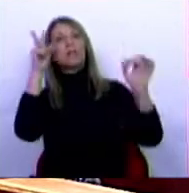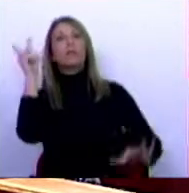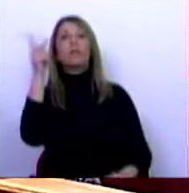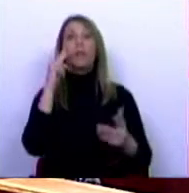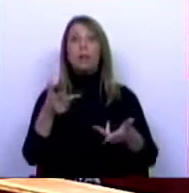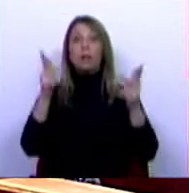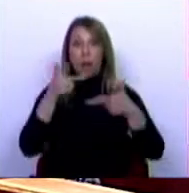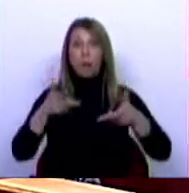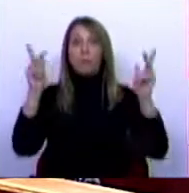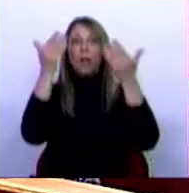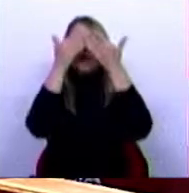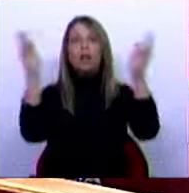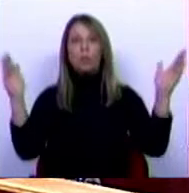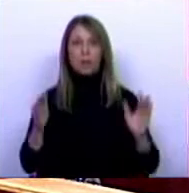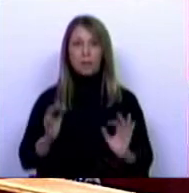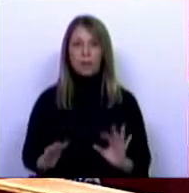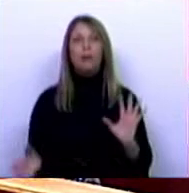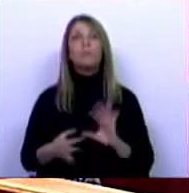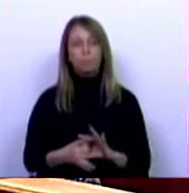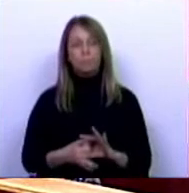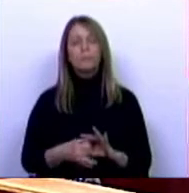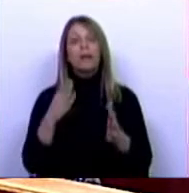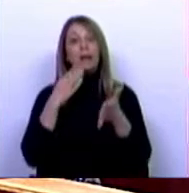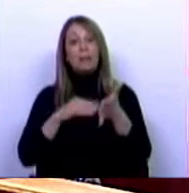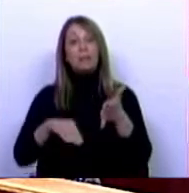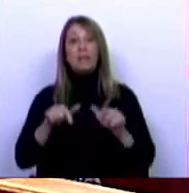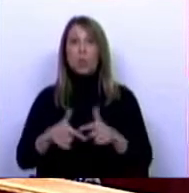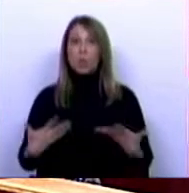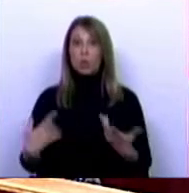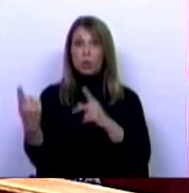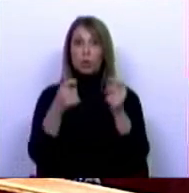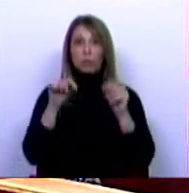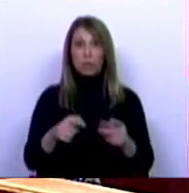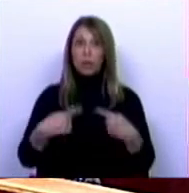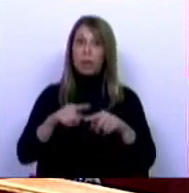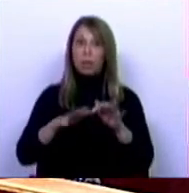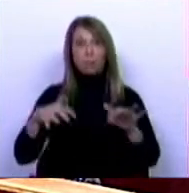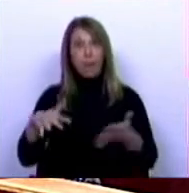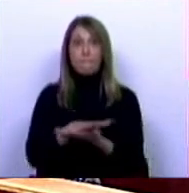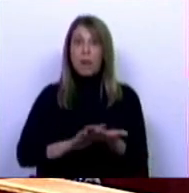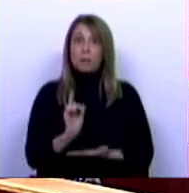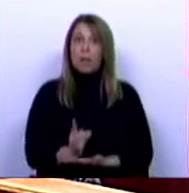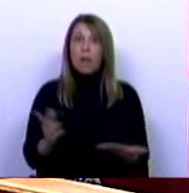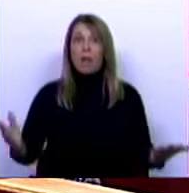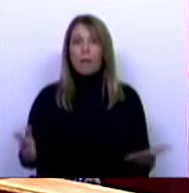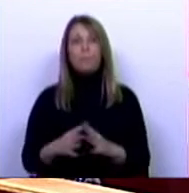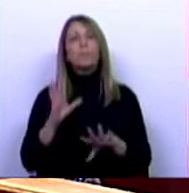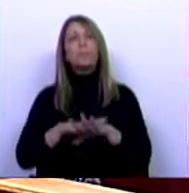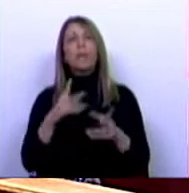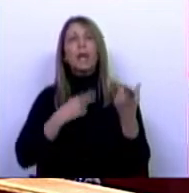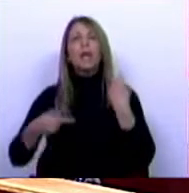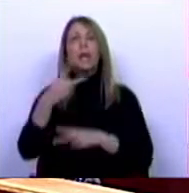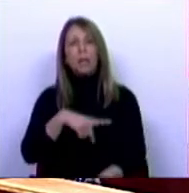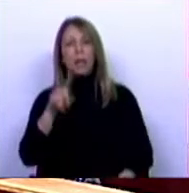e a democracia. A petição que se discute neste plenário funda-se aqui e concretiza-se nas críticas e suspeitas sobre a